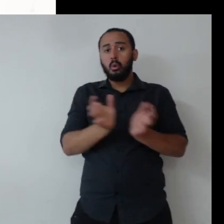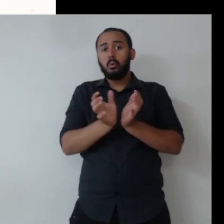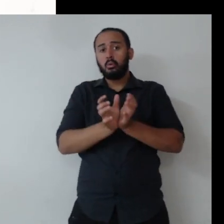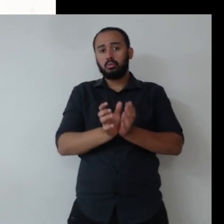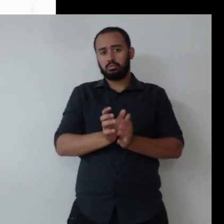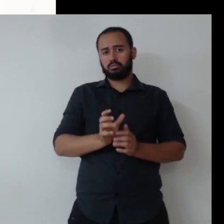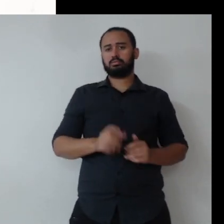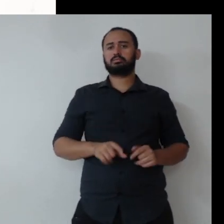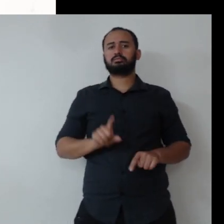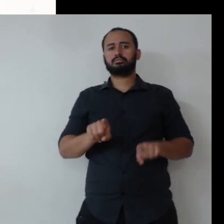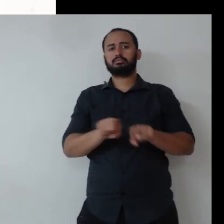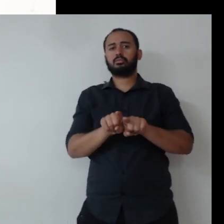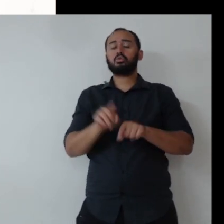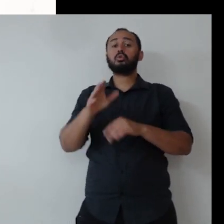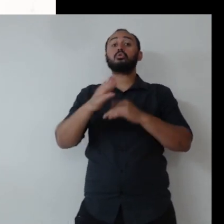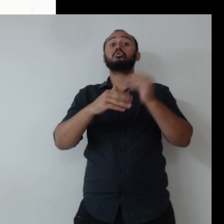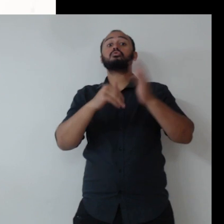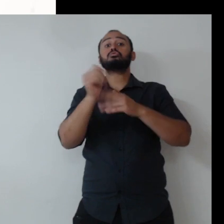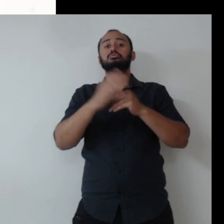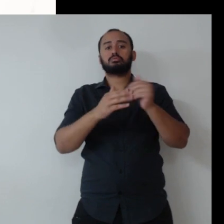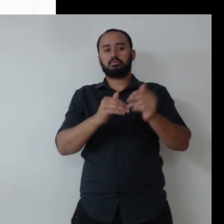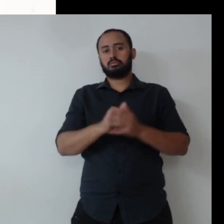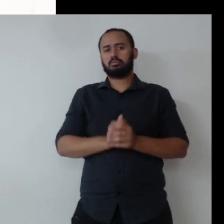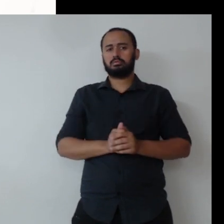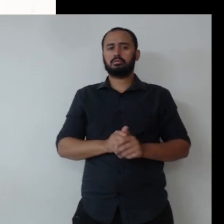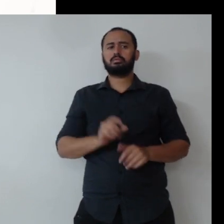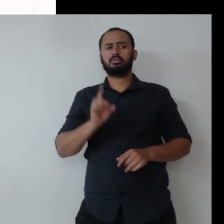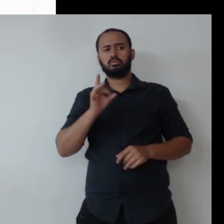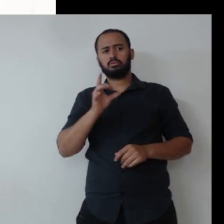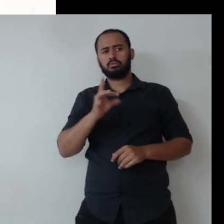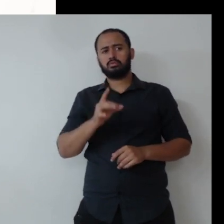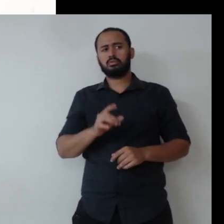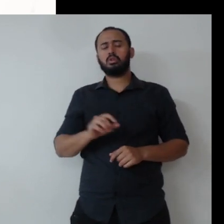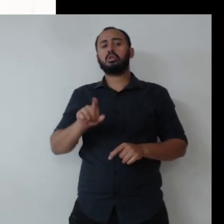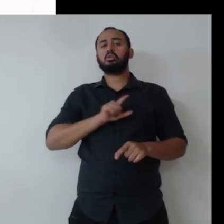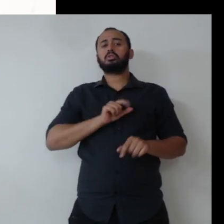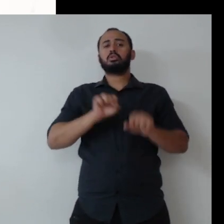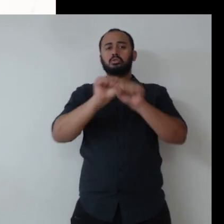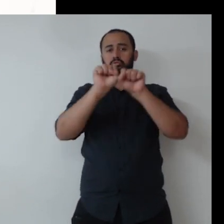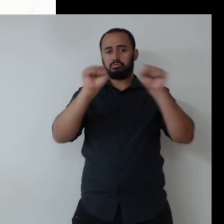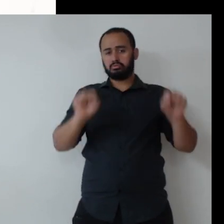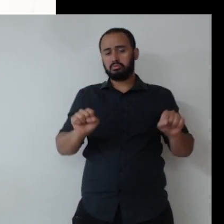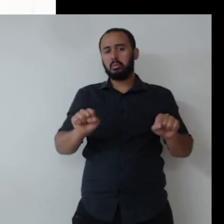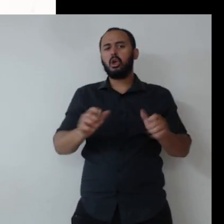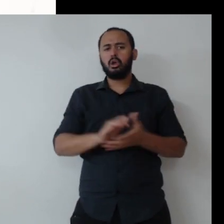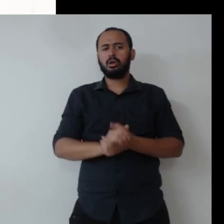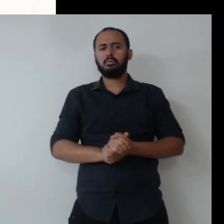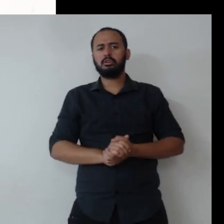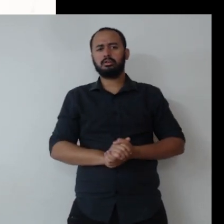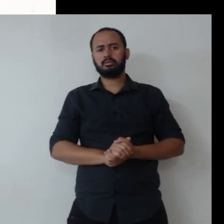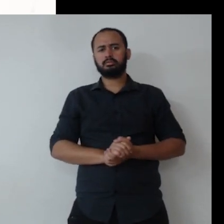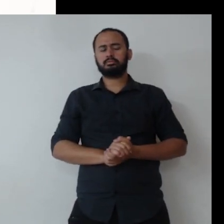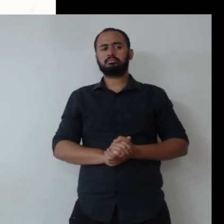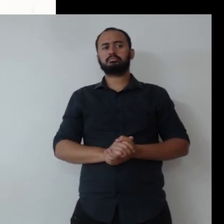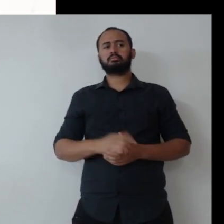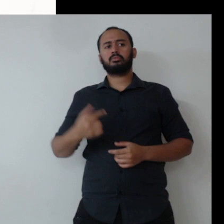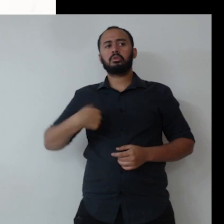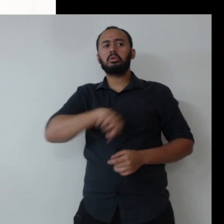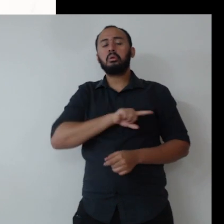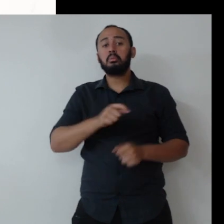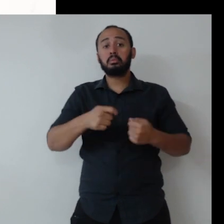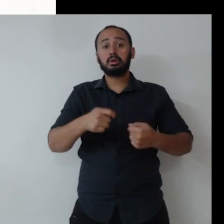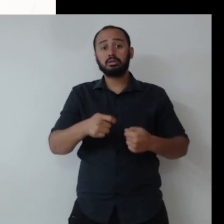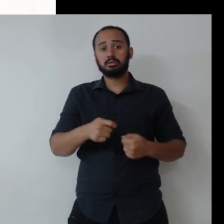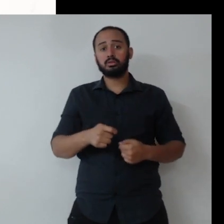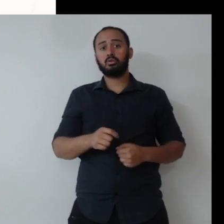No desenvolvimento das competências organizacionais individuais, a gente tem um sistema de gestão de competências, só quando até não tem, a gente tem